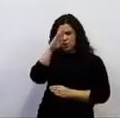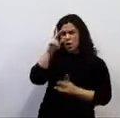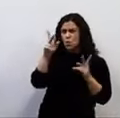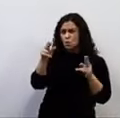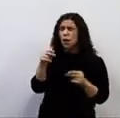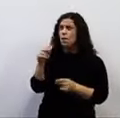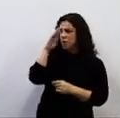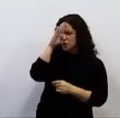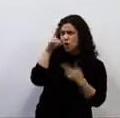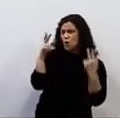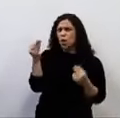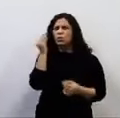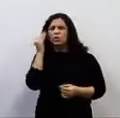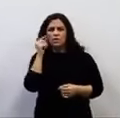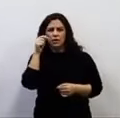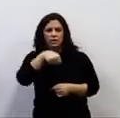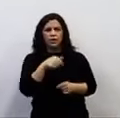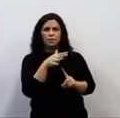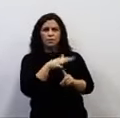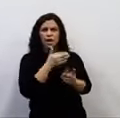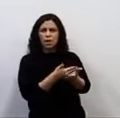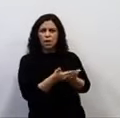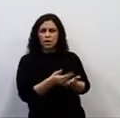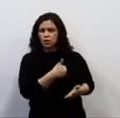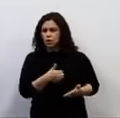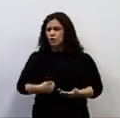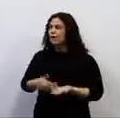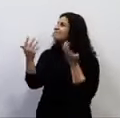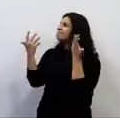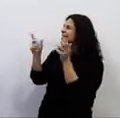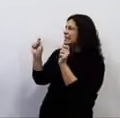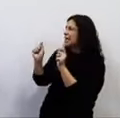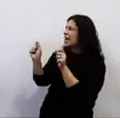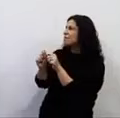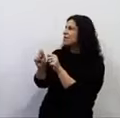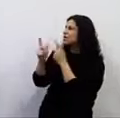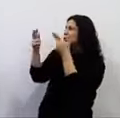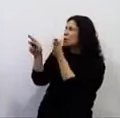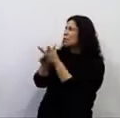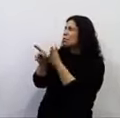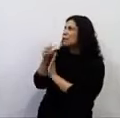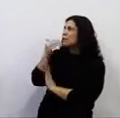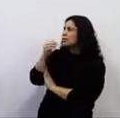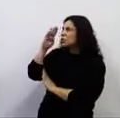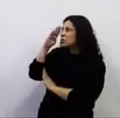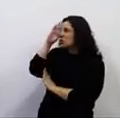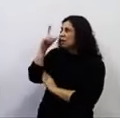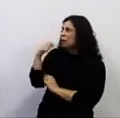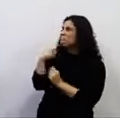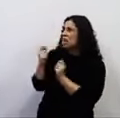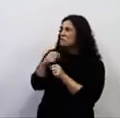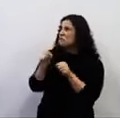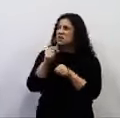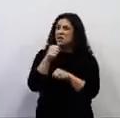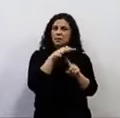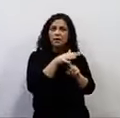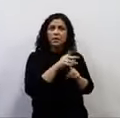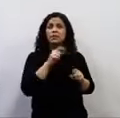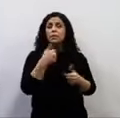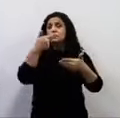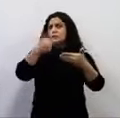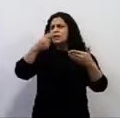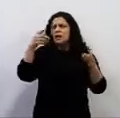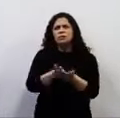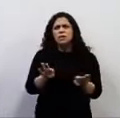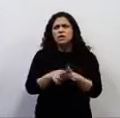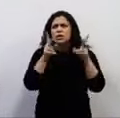joga aqui no Paraná, e o governo aplaude e faz. Hoje é essa prova. Foram outras situações. A próxima é o pedágio. O pedágio será